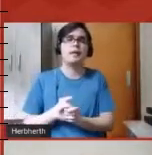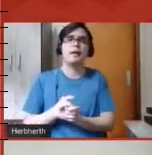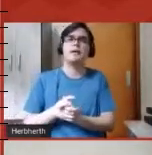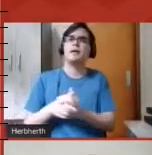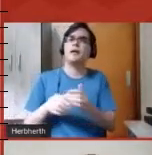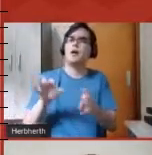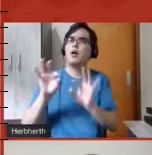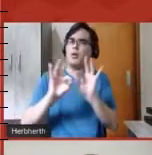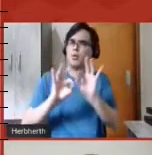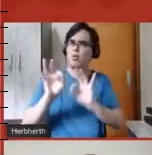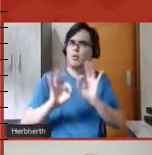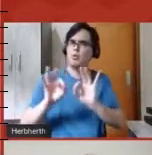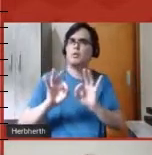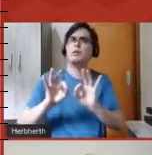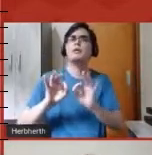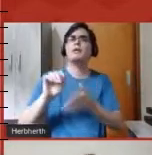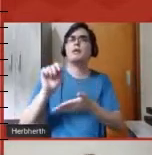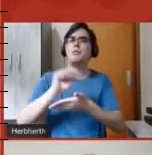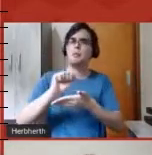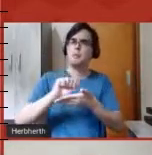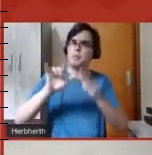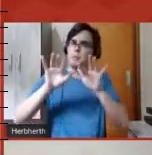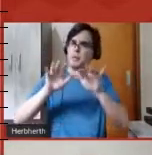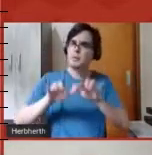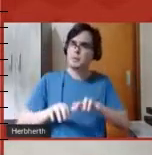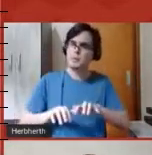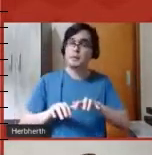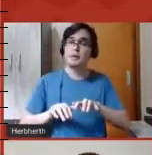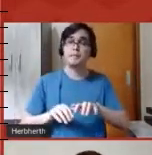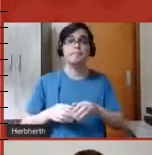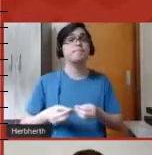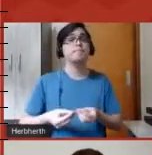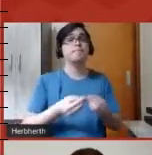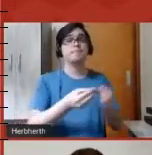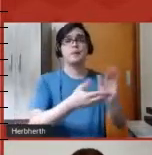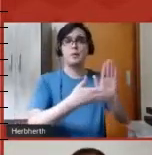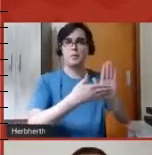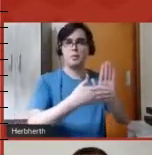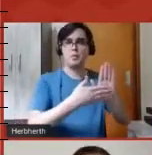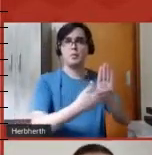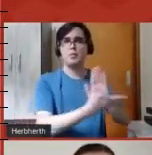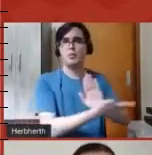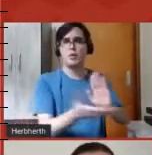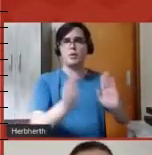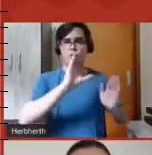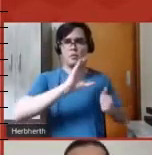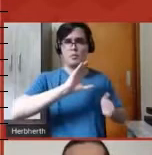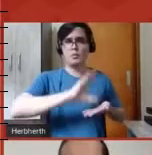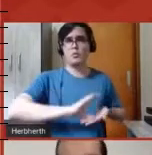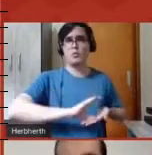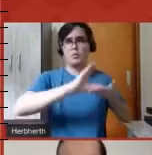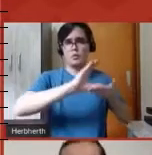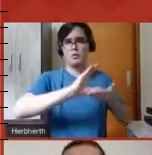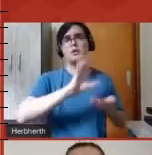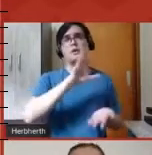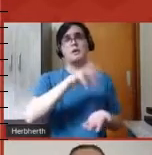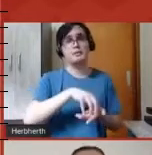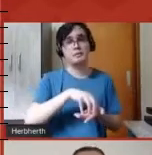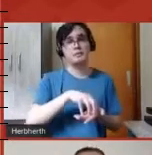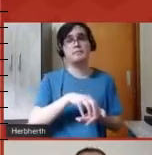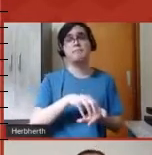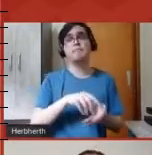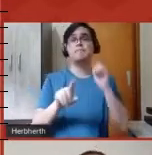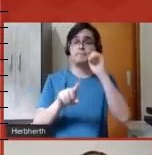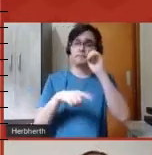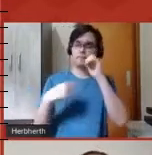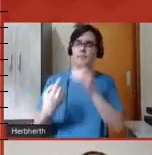departamento, que prontamente atendeu o pedido e nos concedeu essa responsabilidade de assumir a totalidade